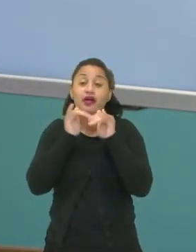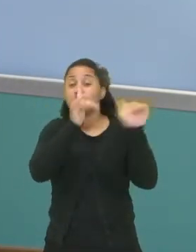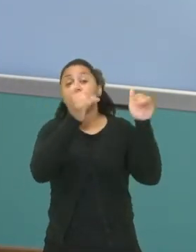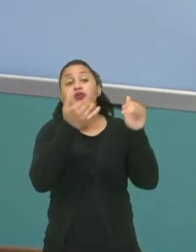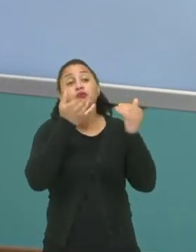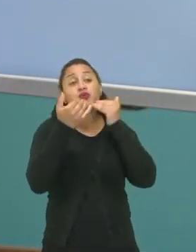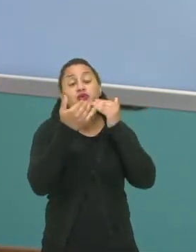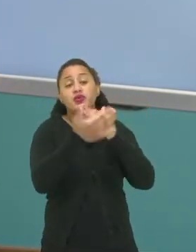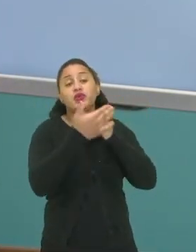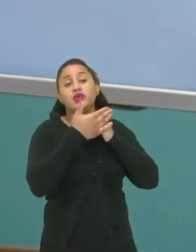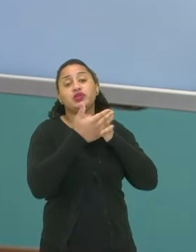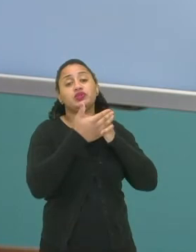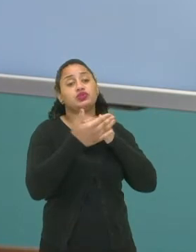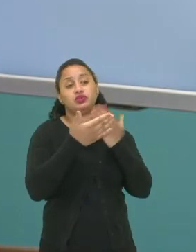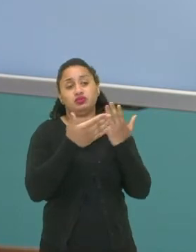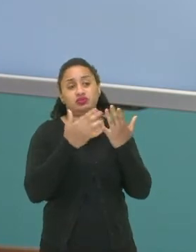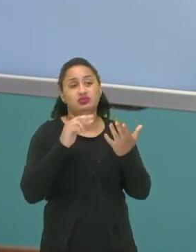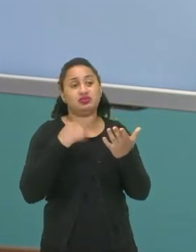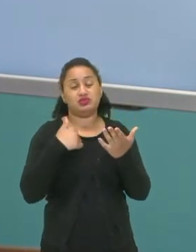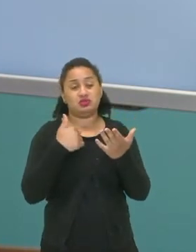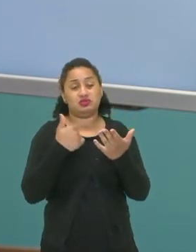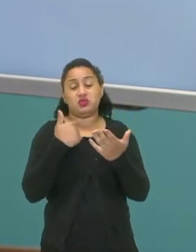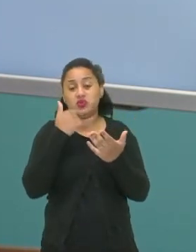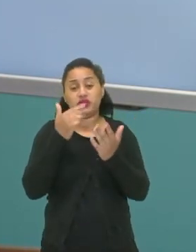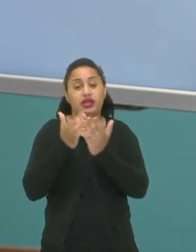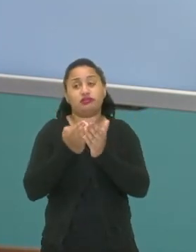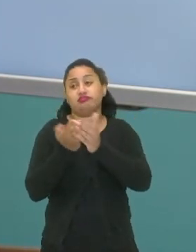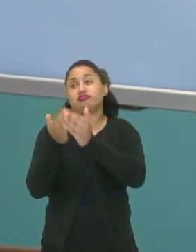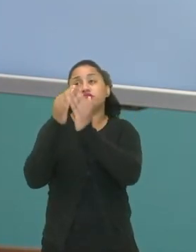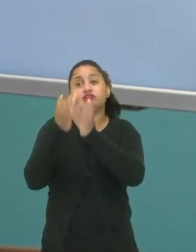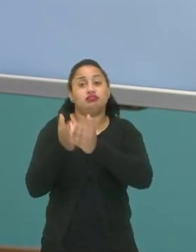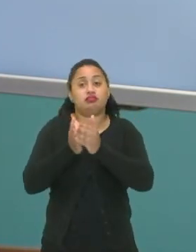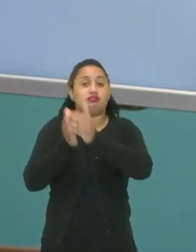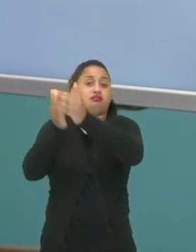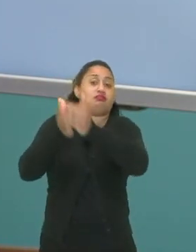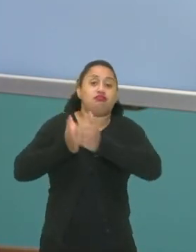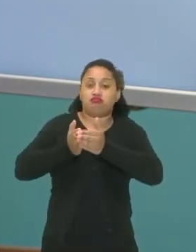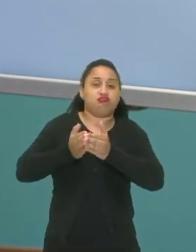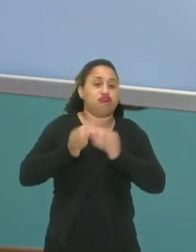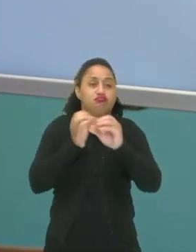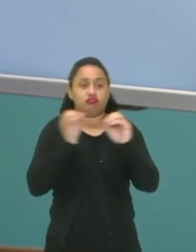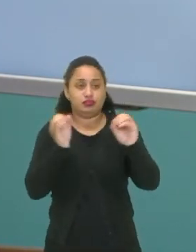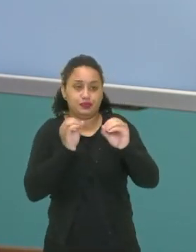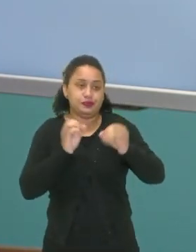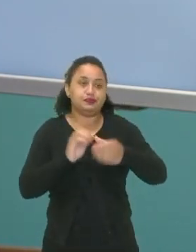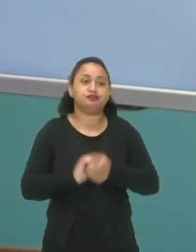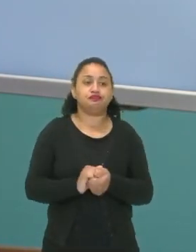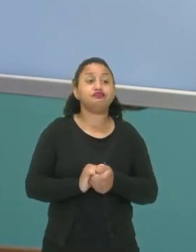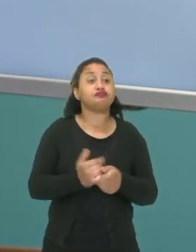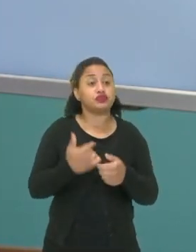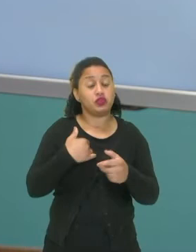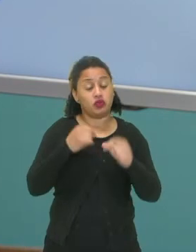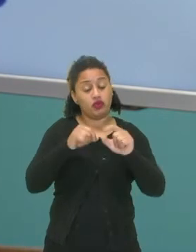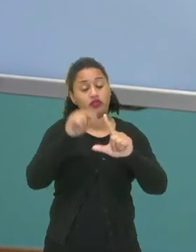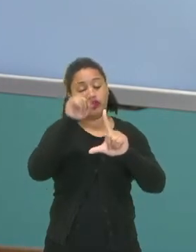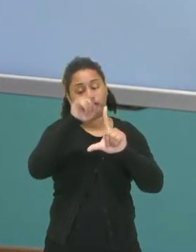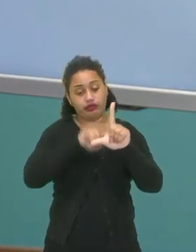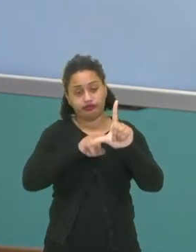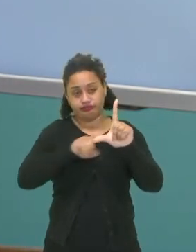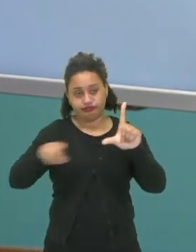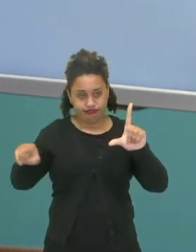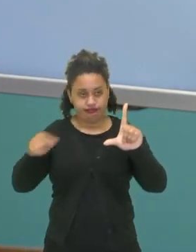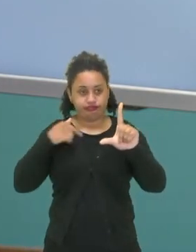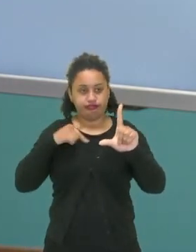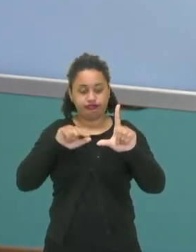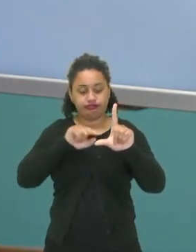que ela está com avarias, ou seja, ela precisa ser resgatada das pessoas que estão lá. Foi colocado exatamente o plano cartesiano